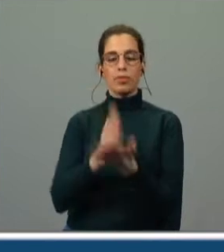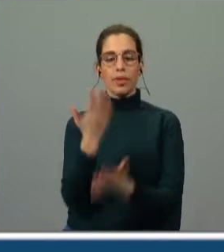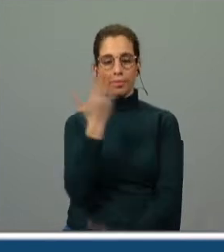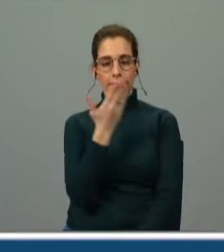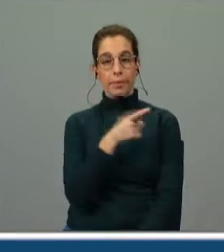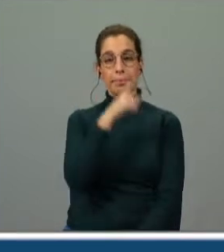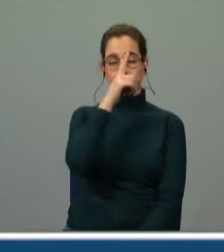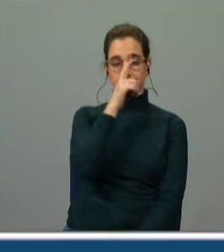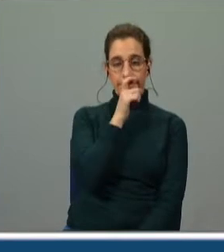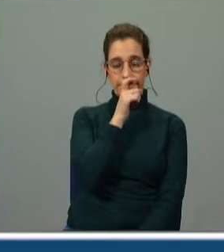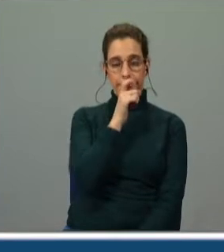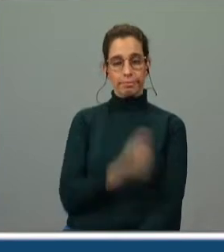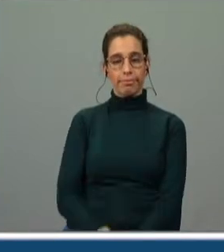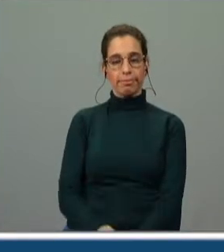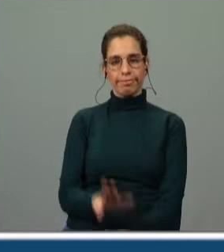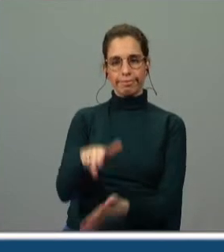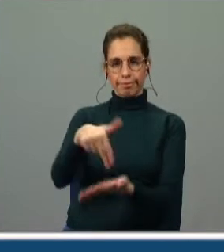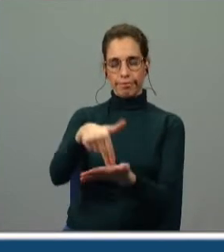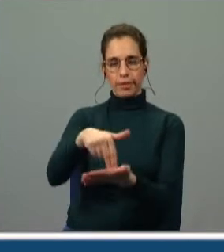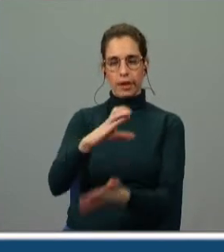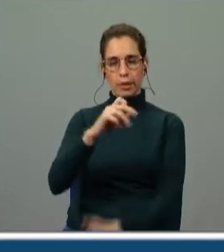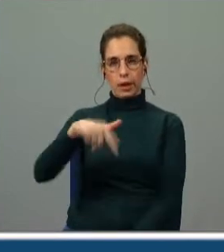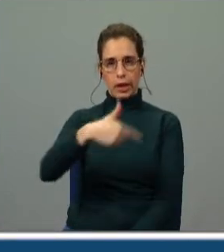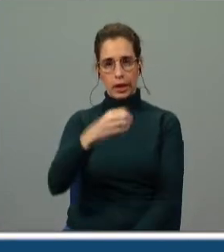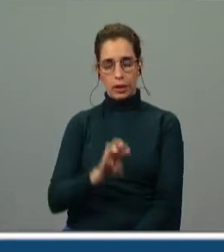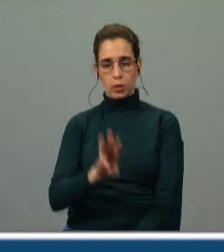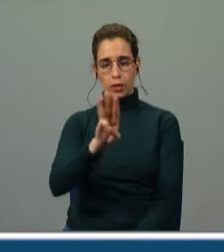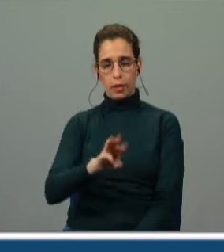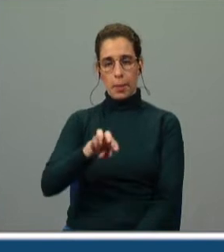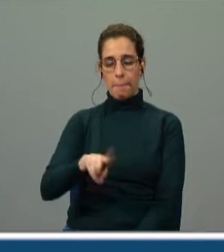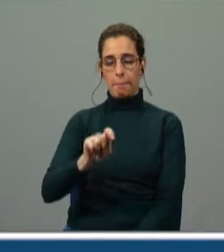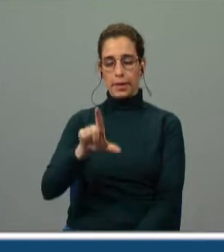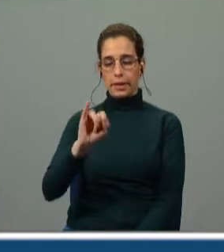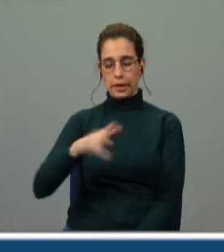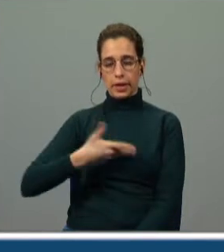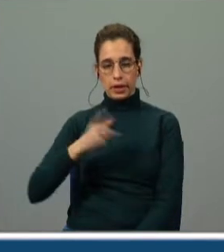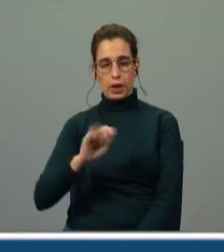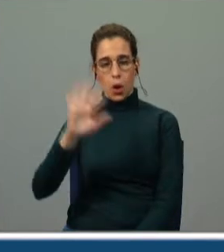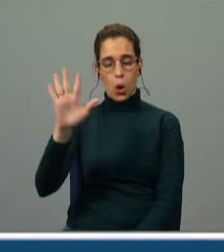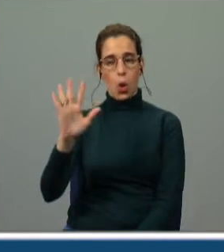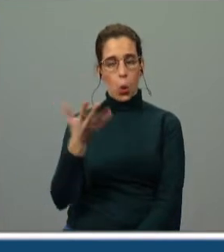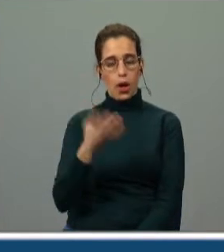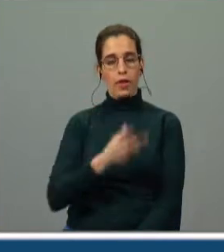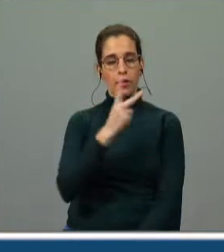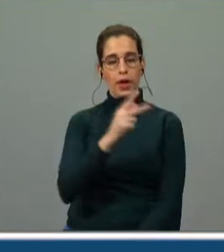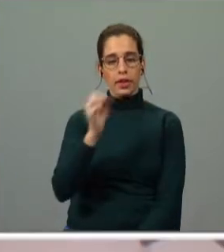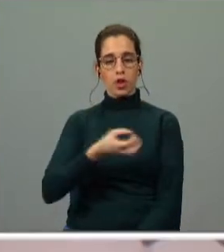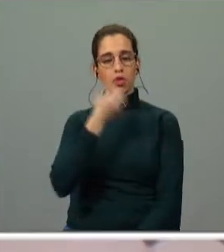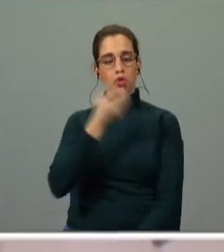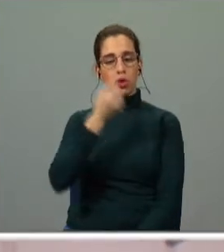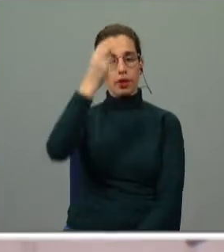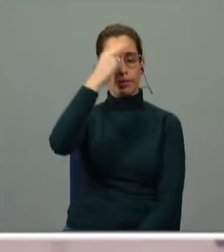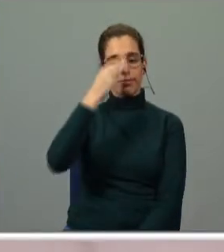para te recordar que estamos, portanto, no canto terceiro, em Melinde, quando Vasco da Gama conta a história de Portugal ao rei.